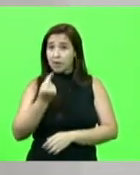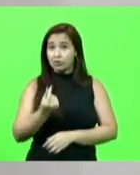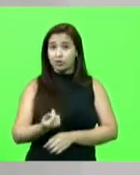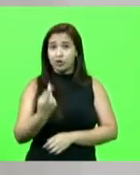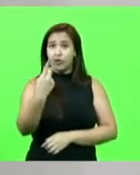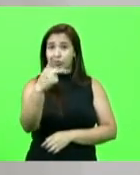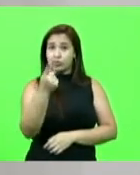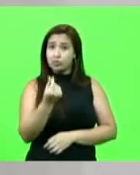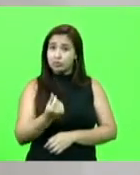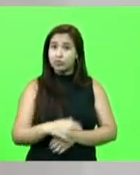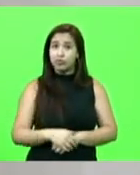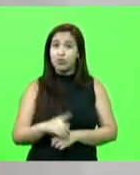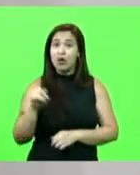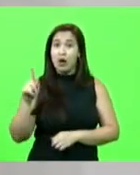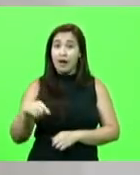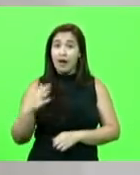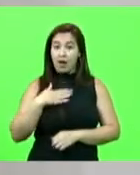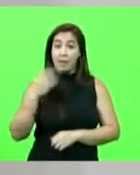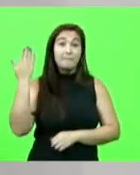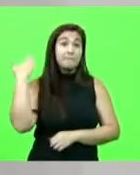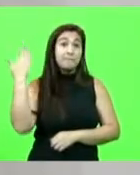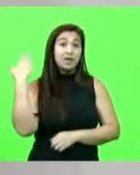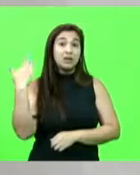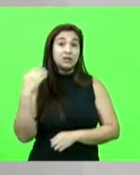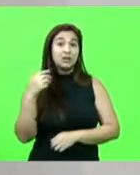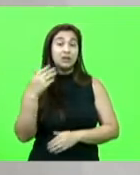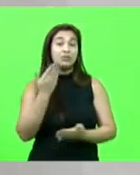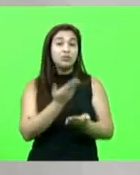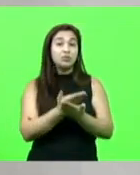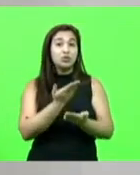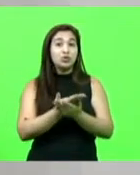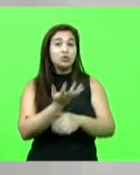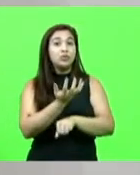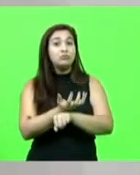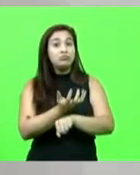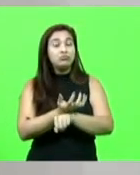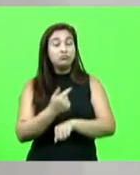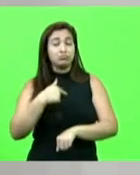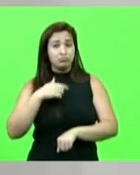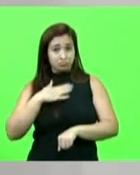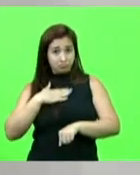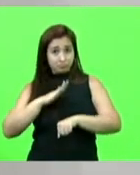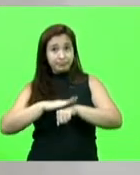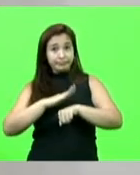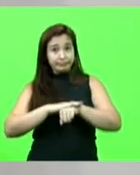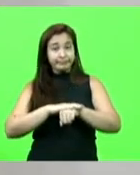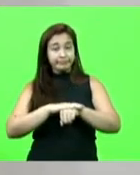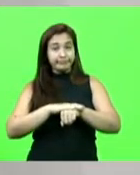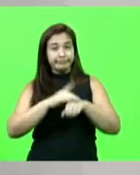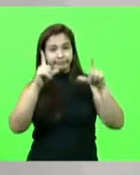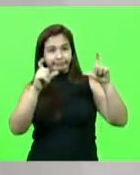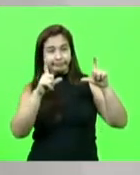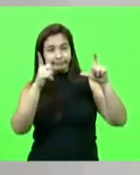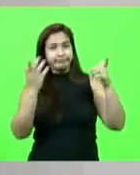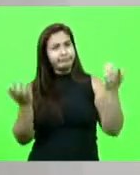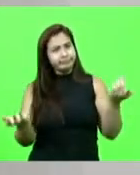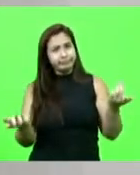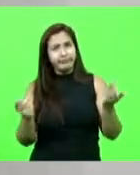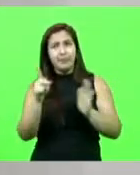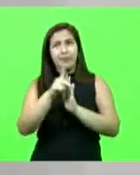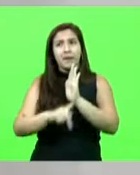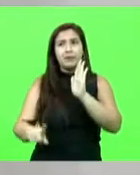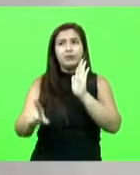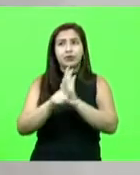Esse era o Diretório Acadêmico quando eu estudava na UDESC, eu mesma tirei essas fotografias. Então, este nosso projeto de lei, ele